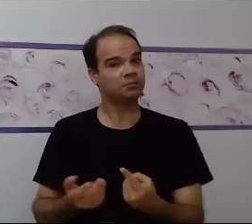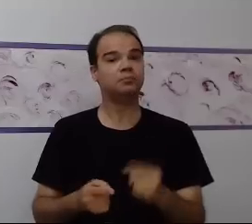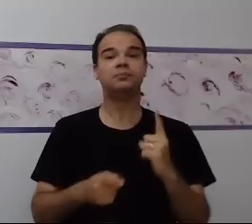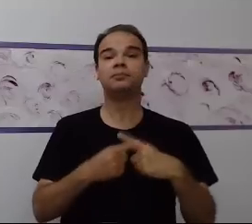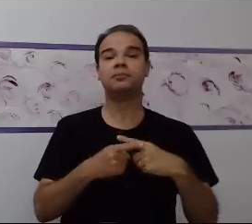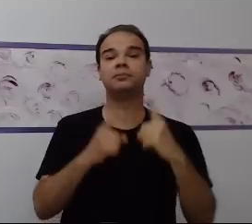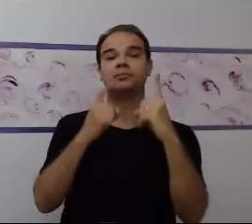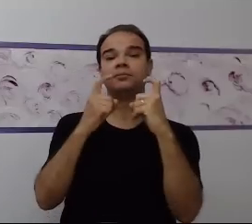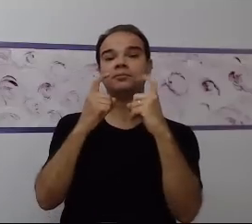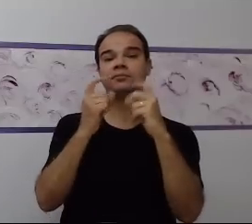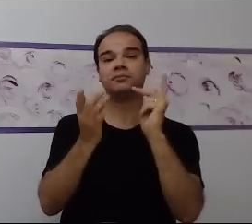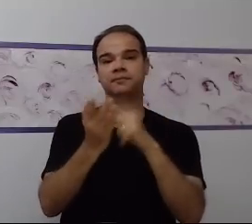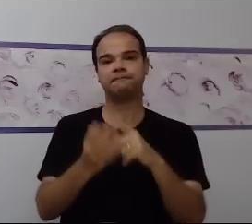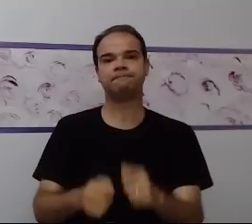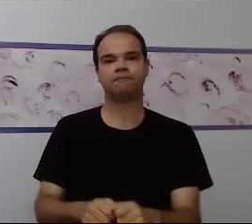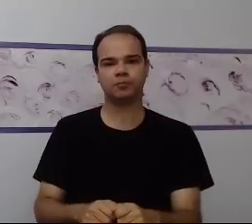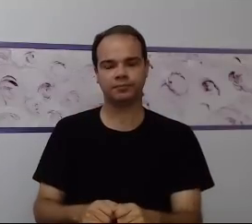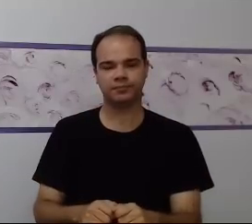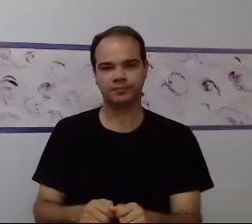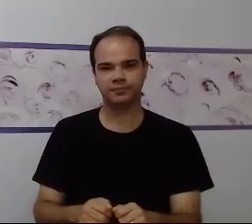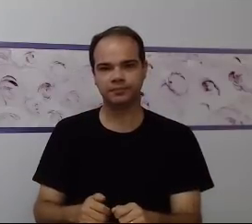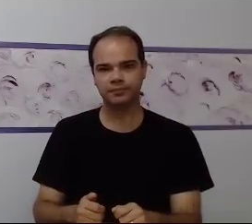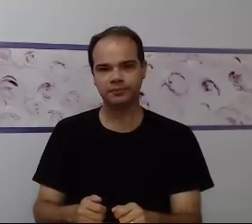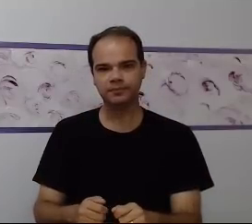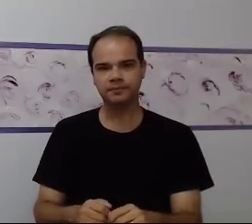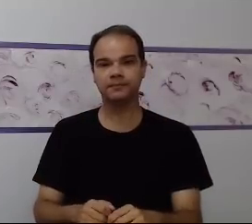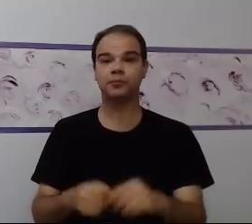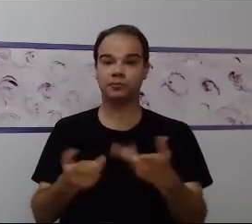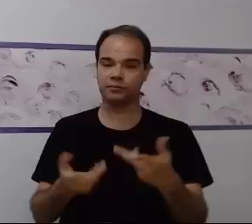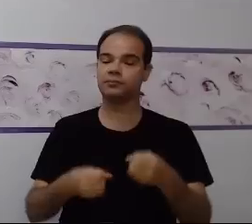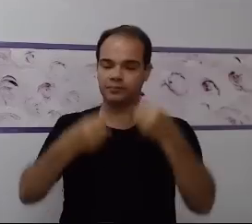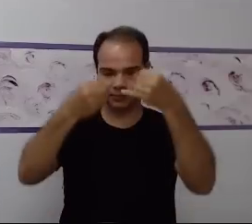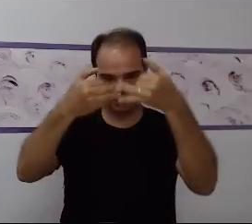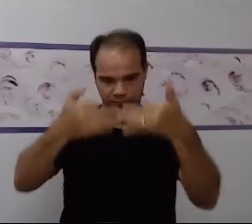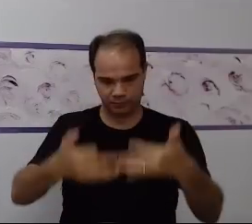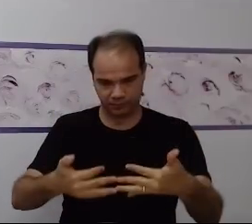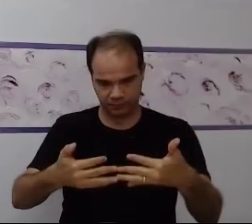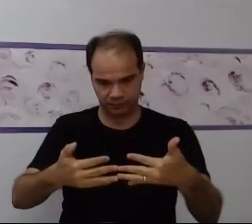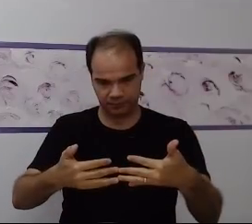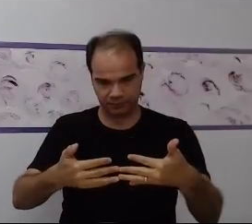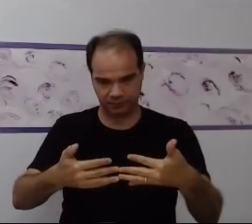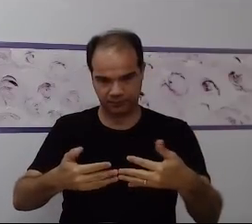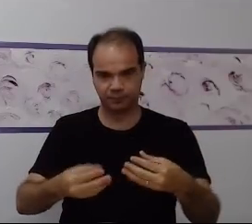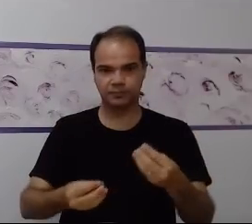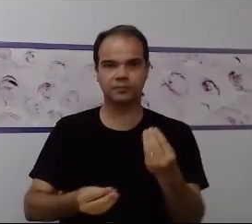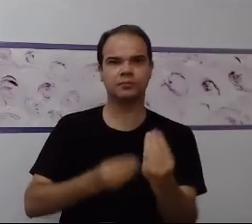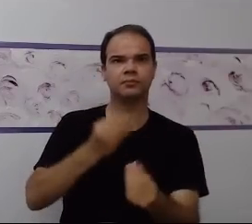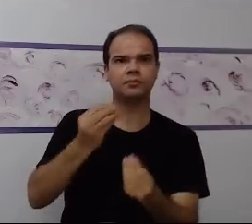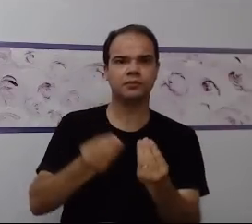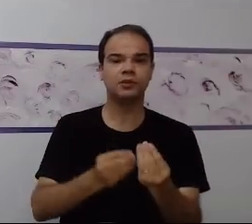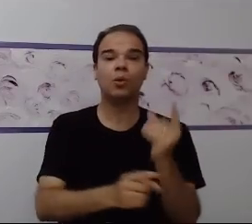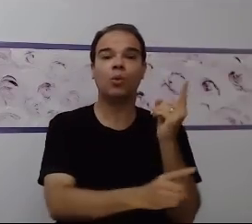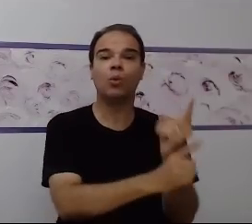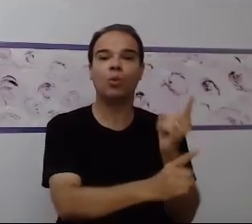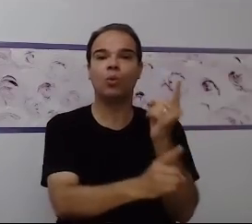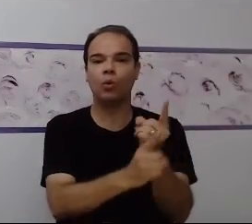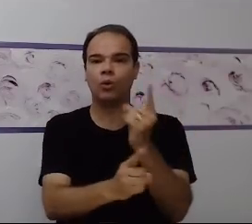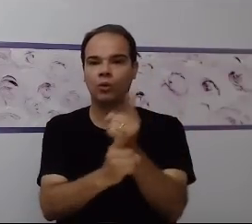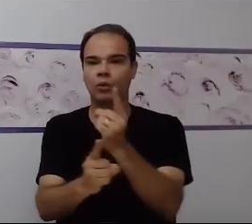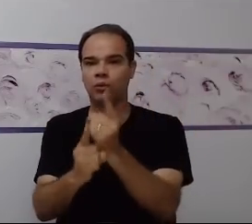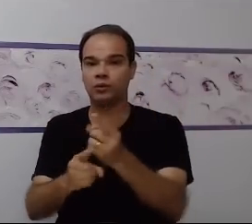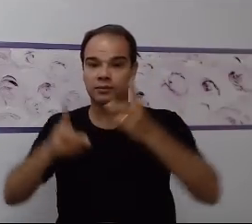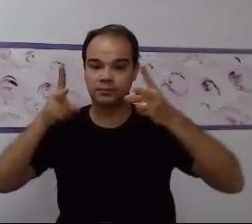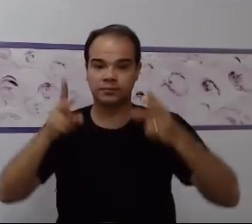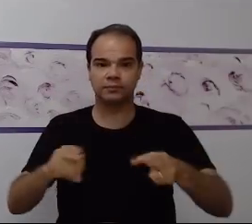quando você fala dessa situação de generalização de conceitos, aonde ele vai encontrar situações